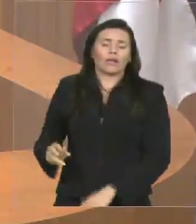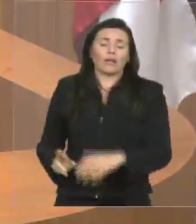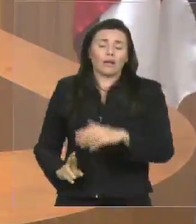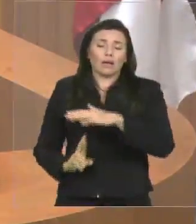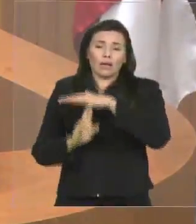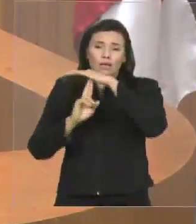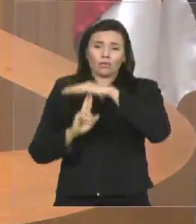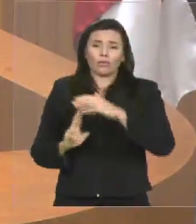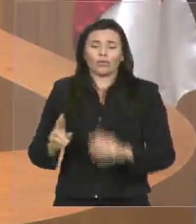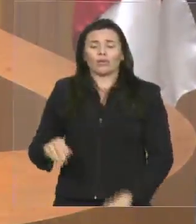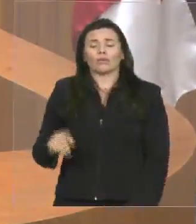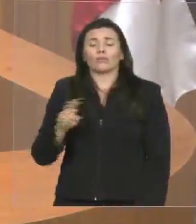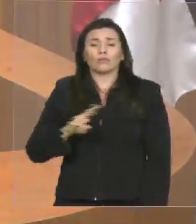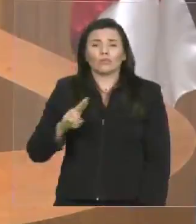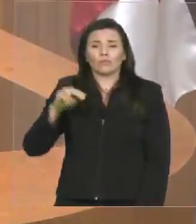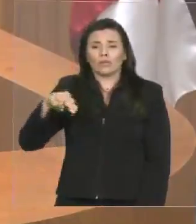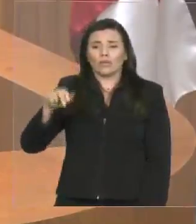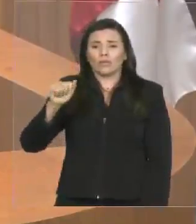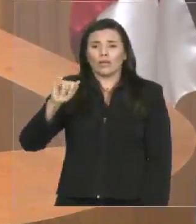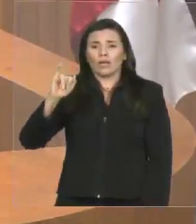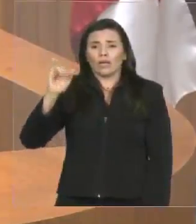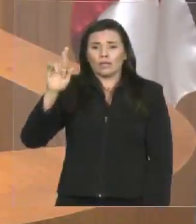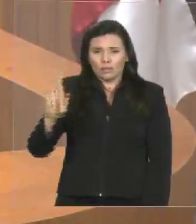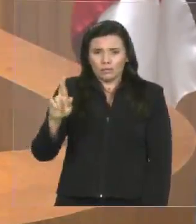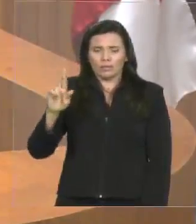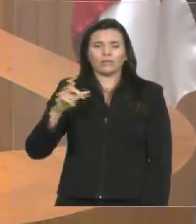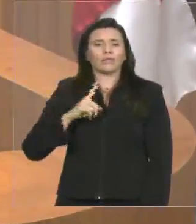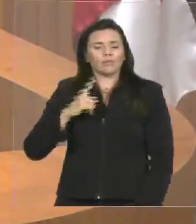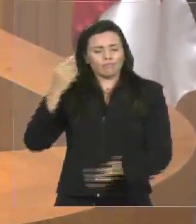nessa discussão e precisamos do apoio de todos vocês. Obrigado, presidente.